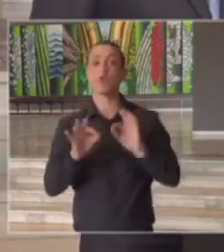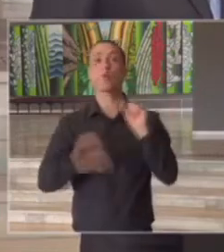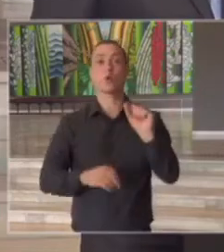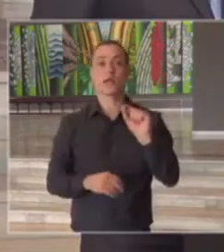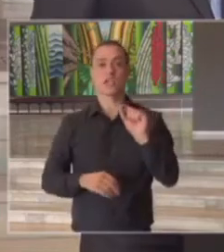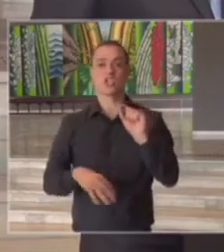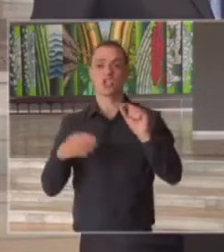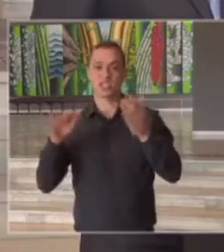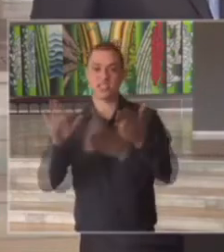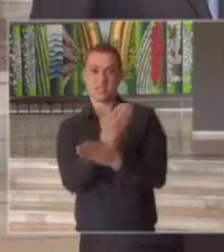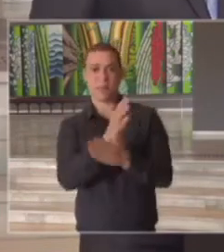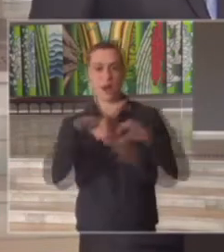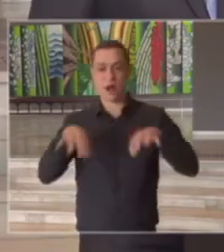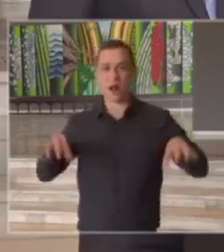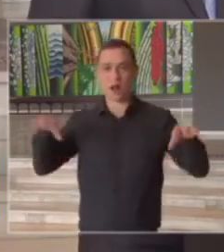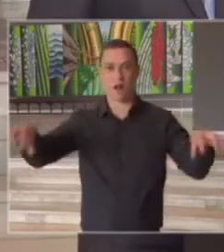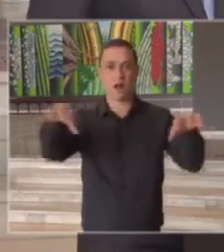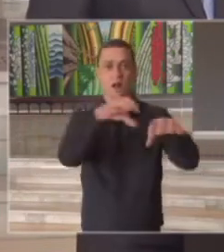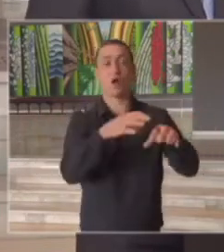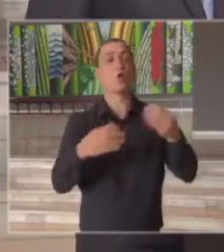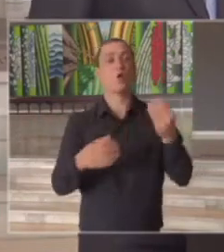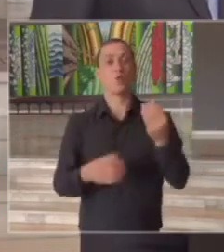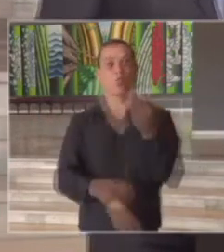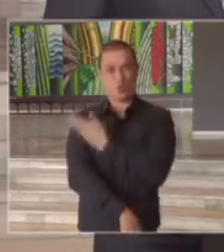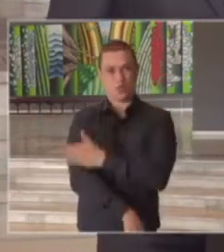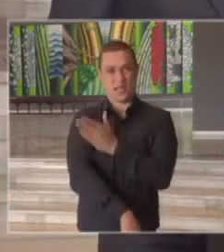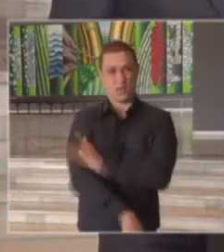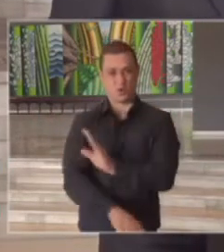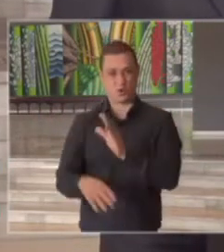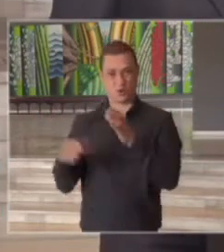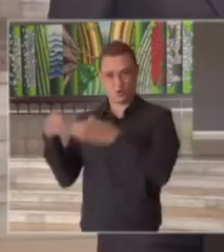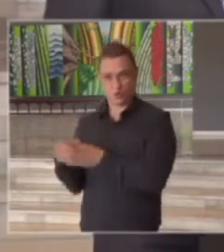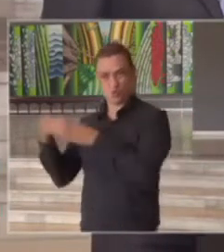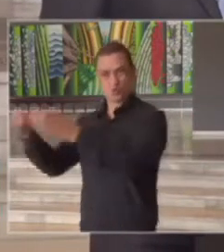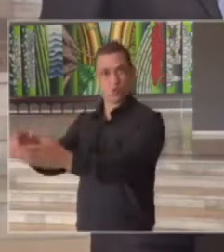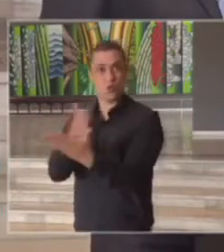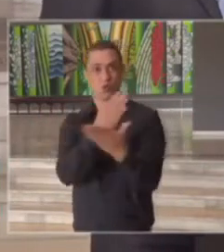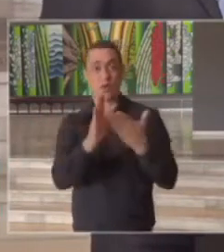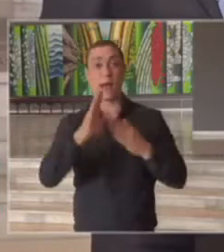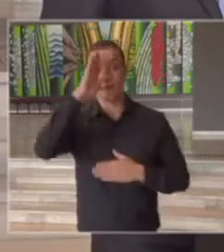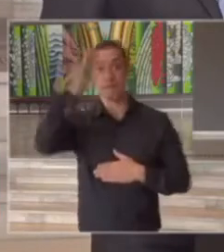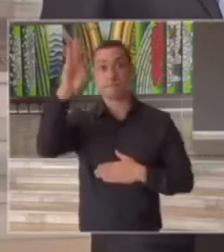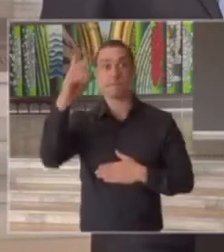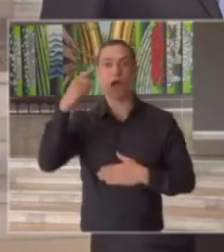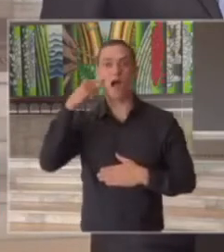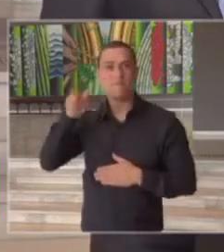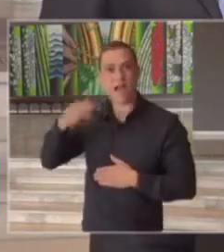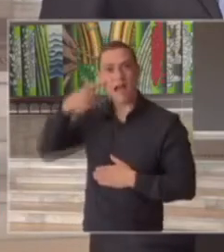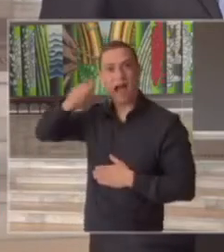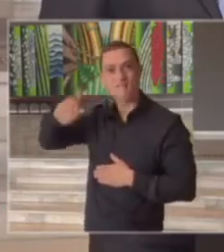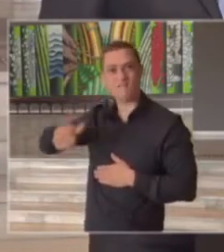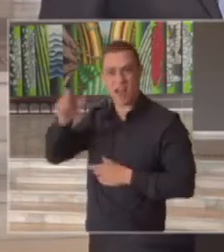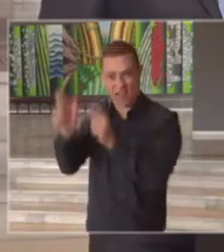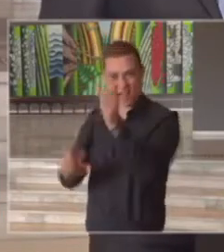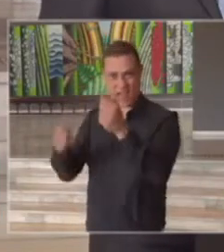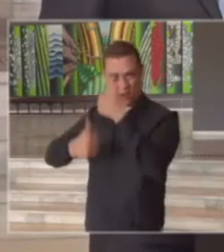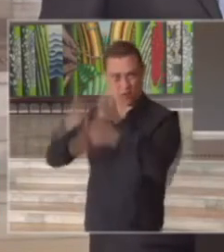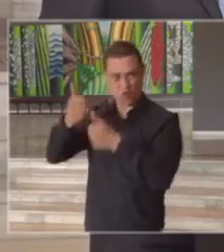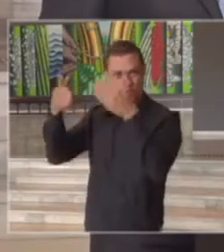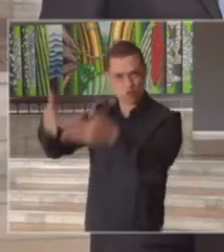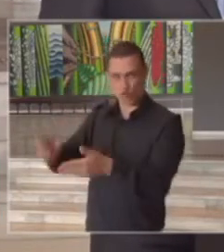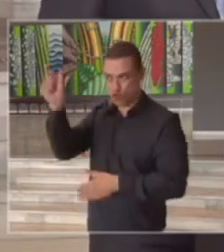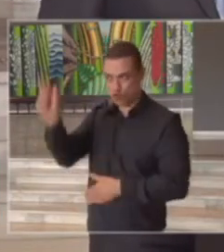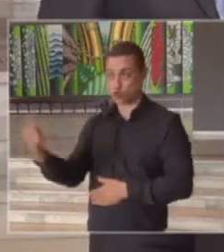individualização dos treinos principalmente na parte de avaliação dos atletas então esses